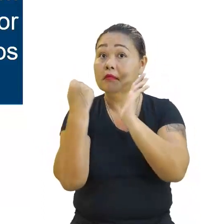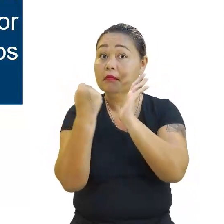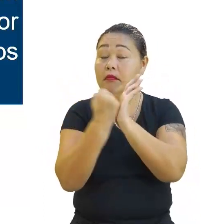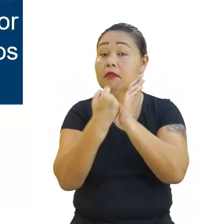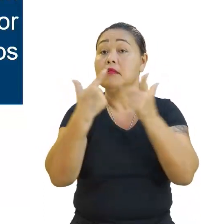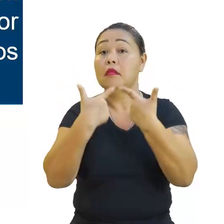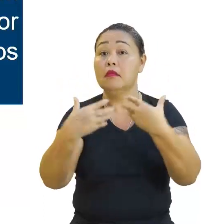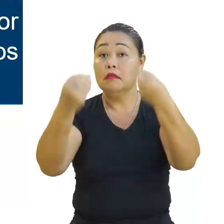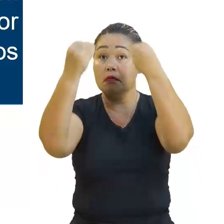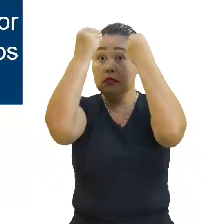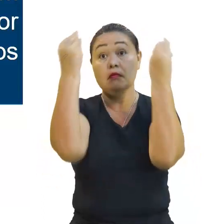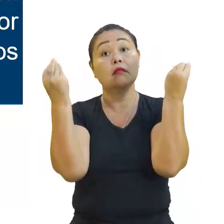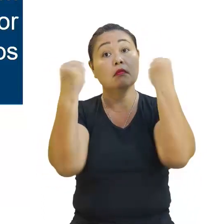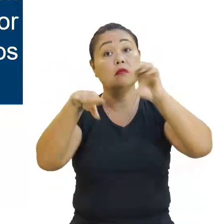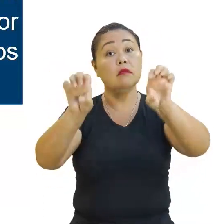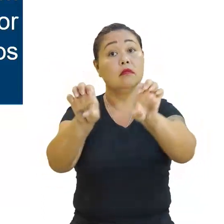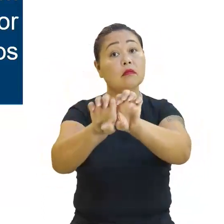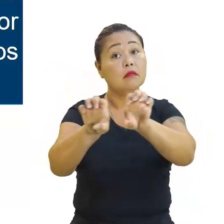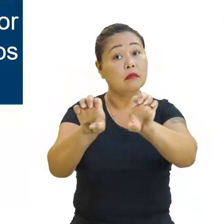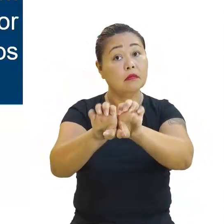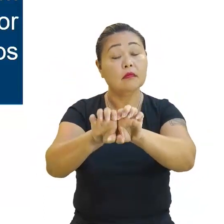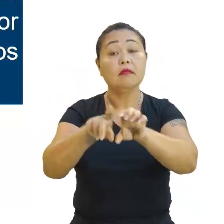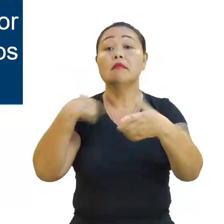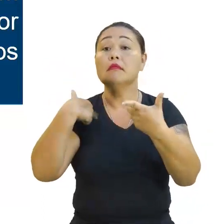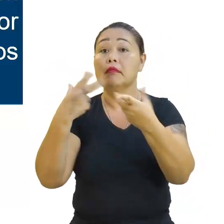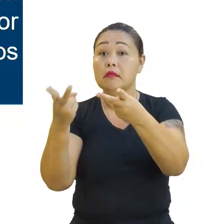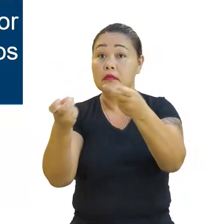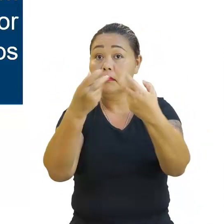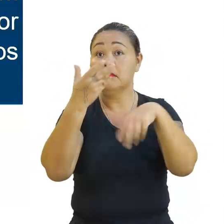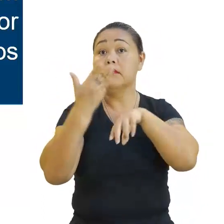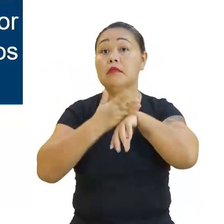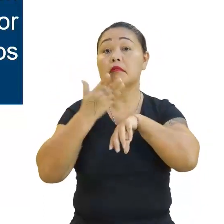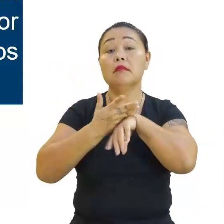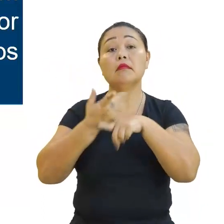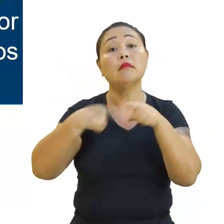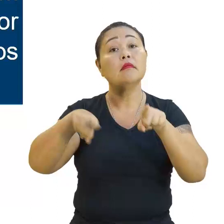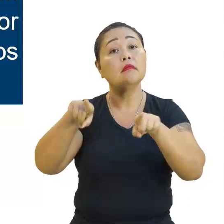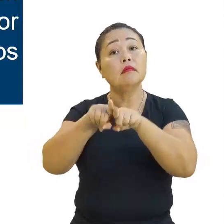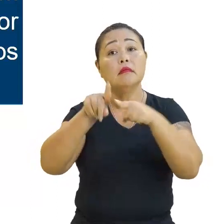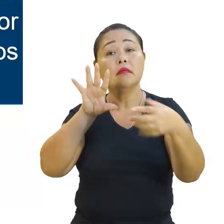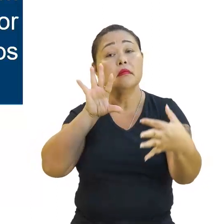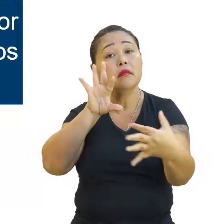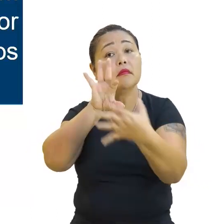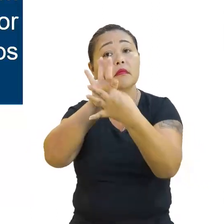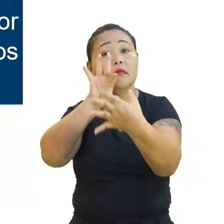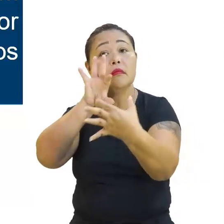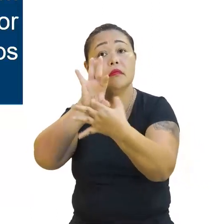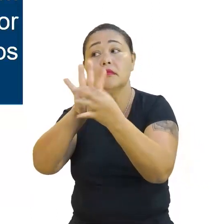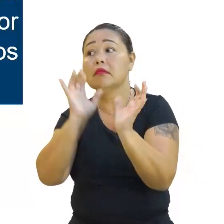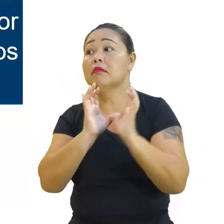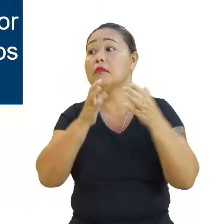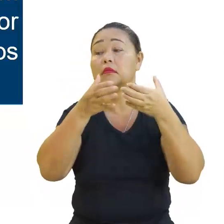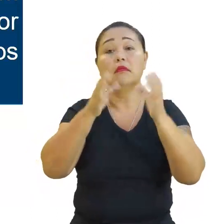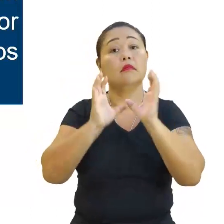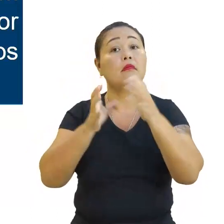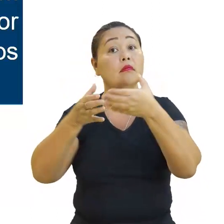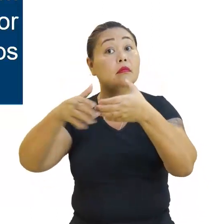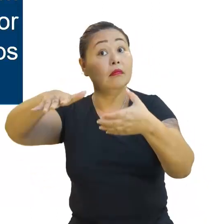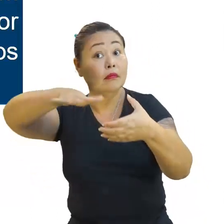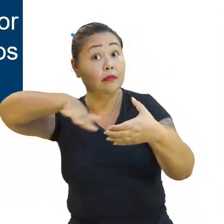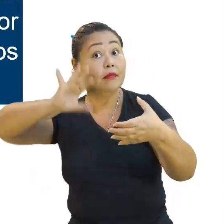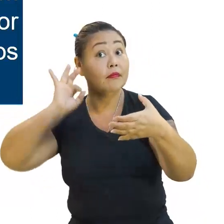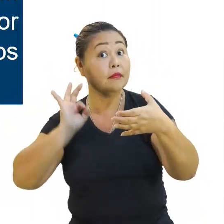equaciona as situações práticas. Isso. E continuamos fazendo correspondência, né? Com conjuntos e tudo mais, certo?